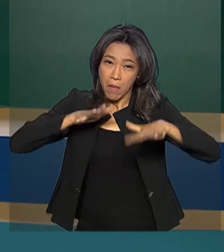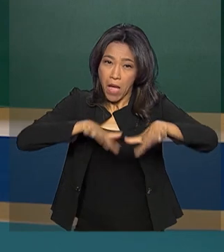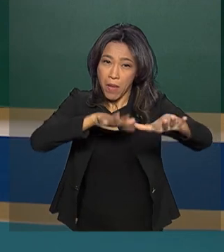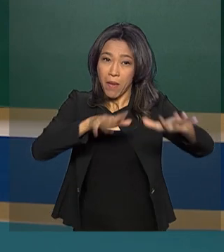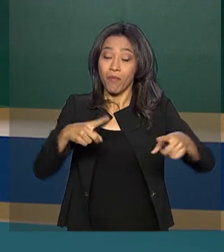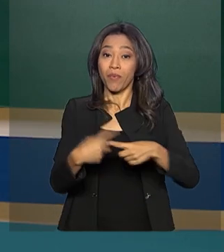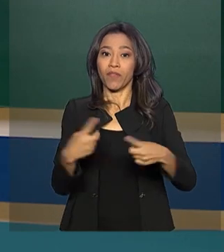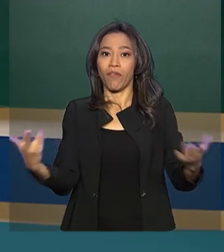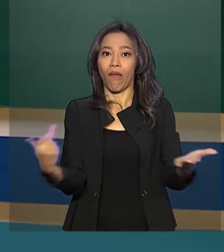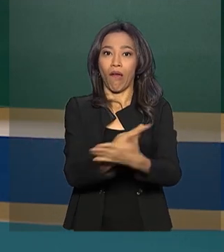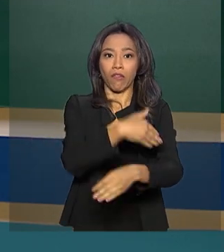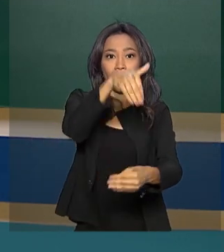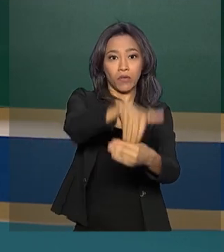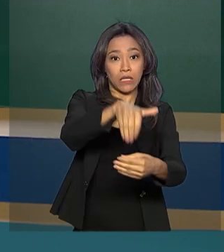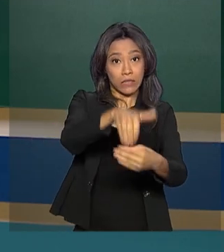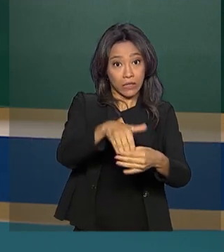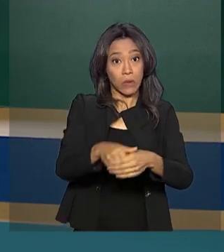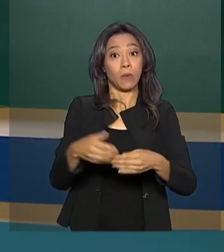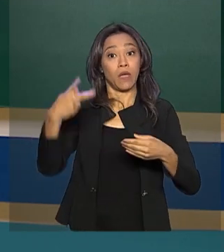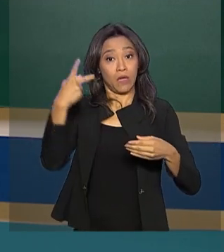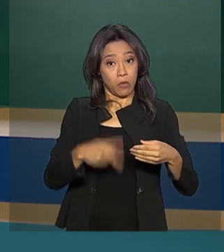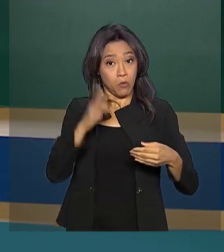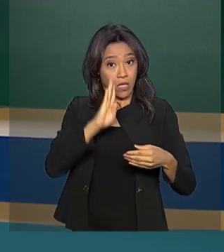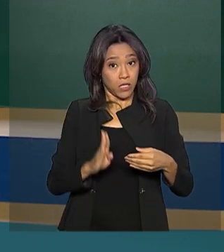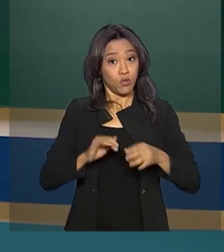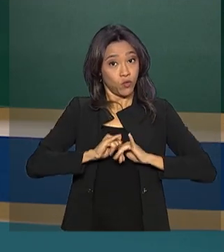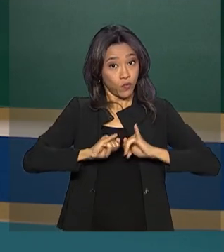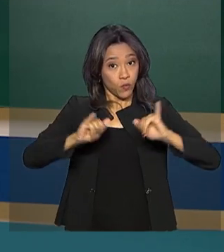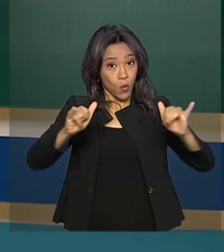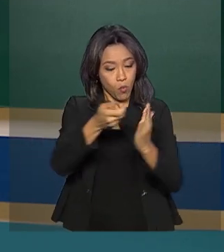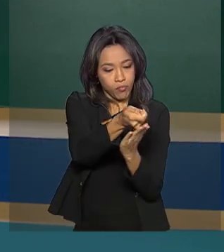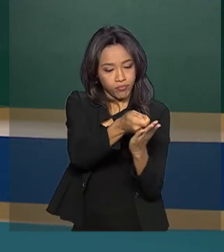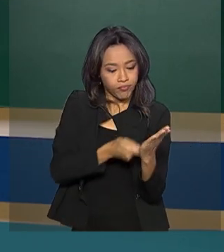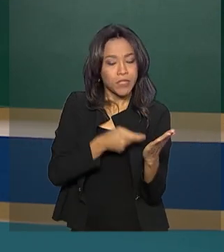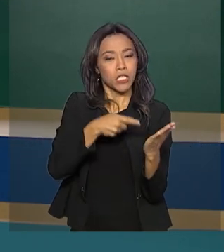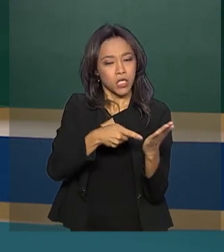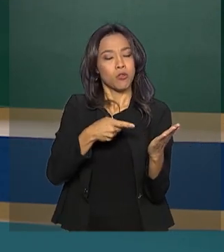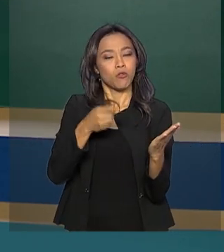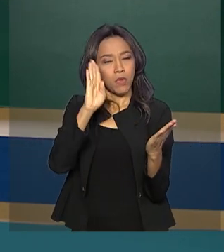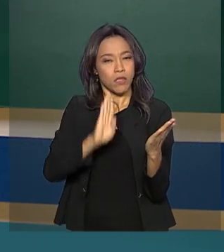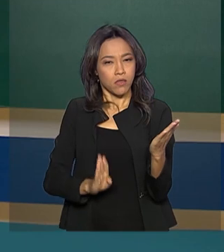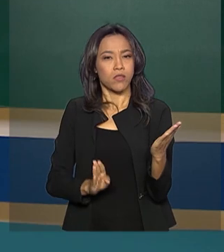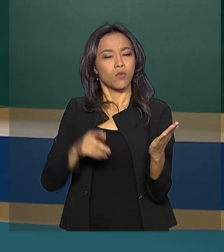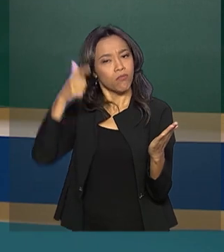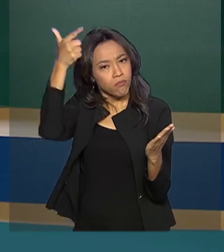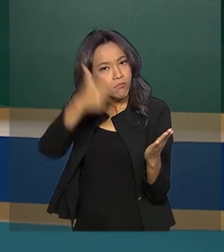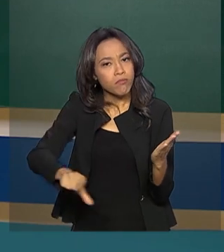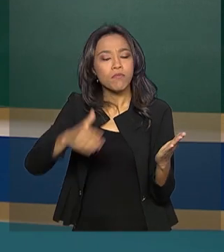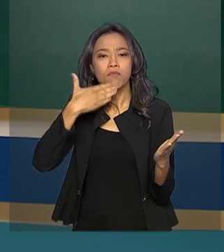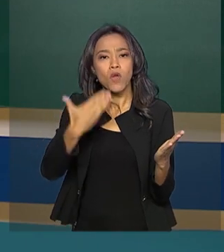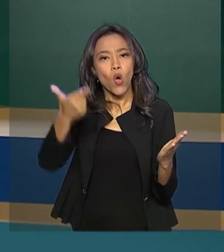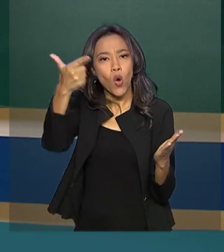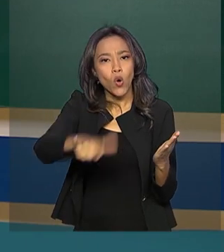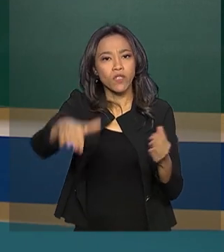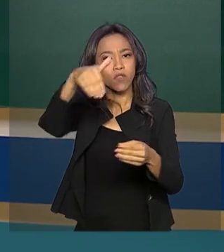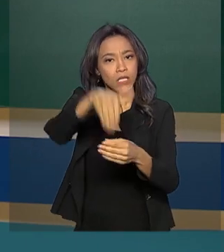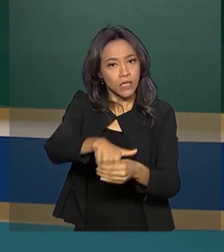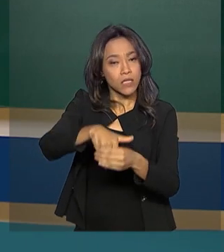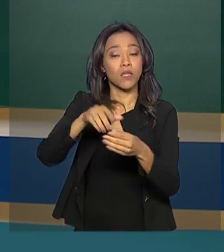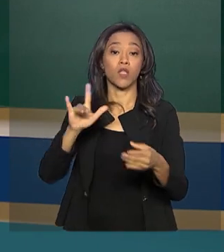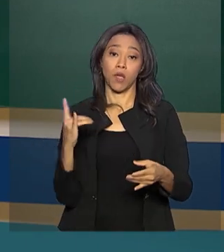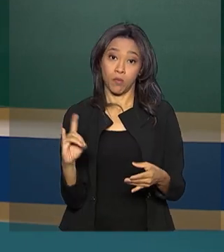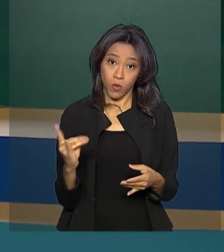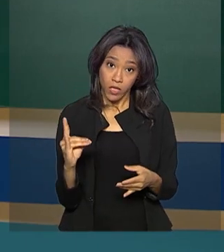outubro. O Itamaraty divulgou nota afirmando que o Brasil considera pertinente a convocação de novas eleições gerais na Bolívia